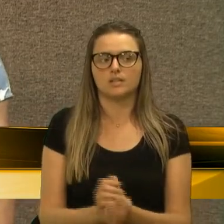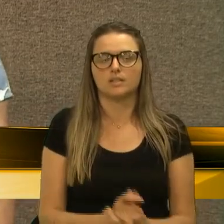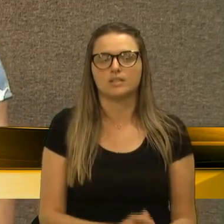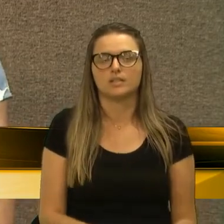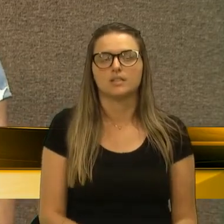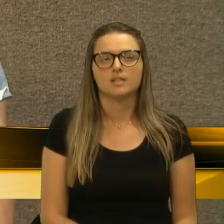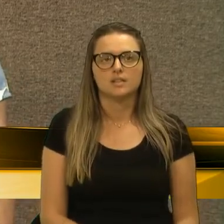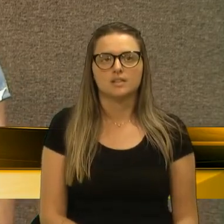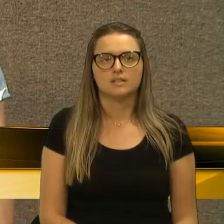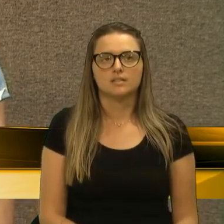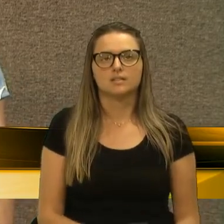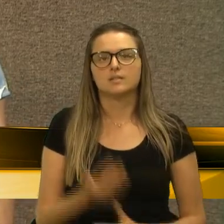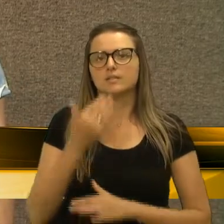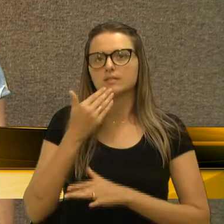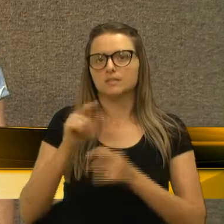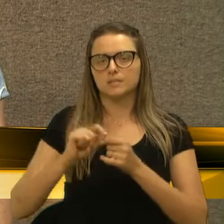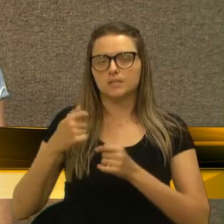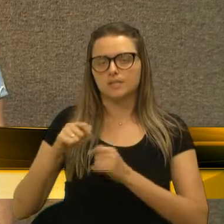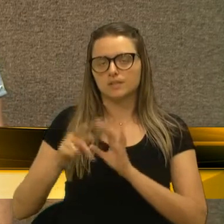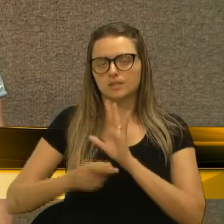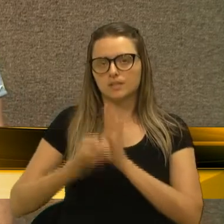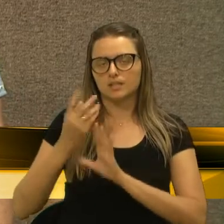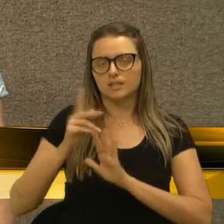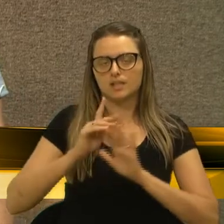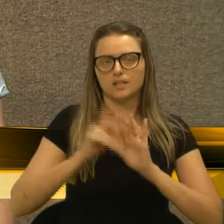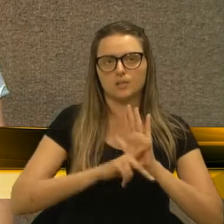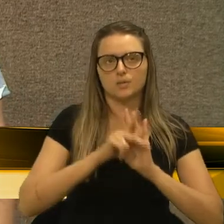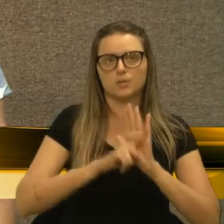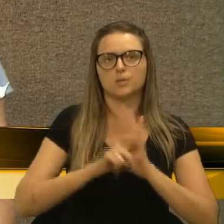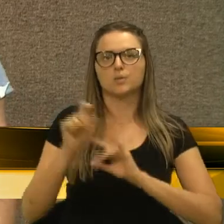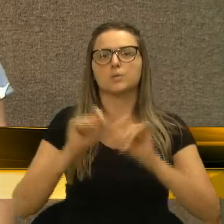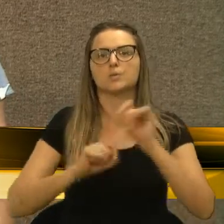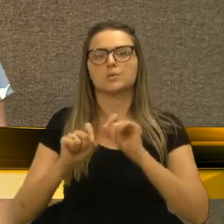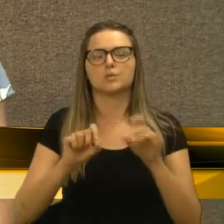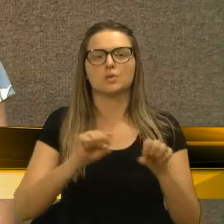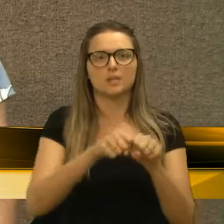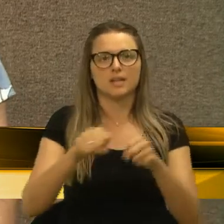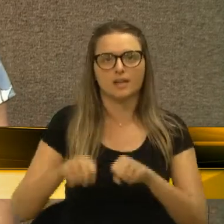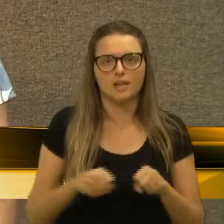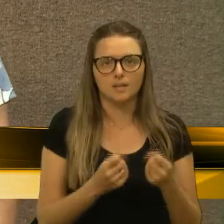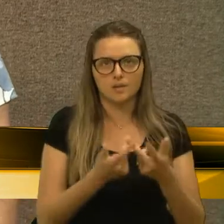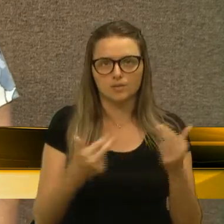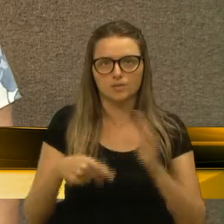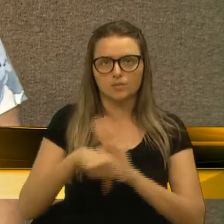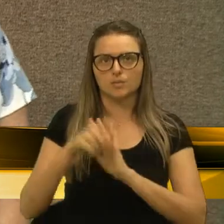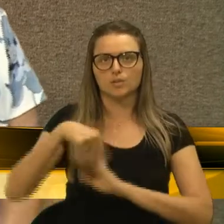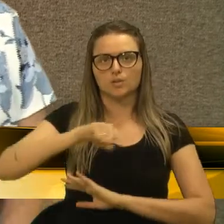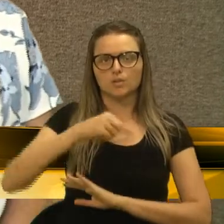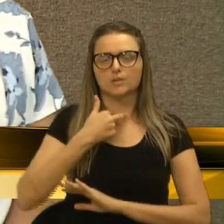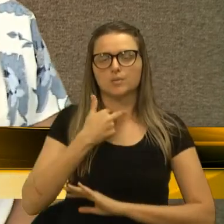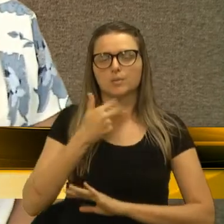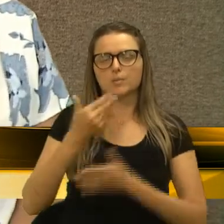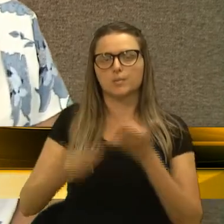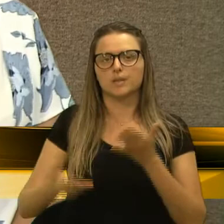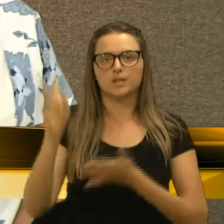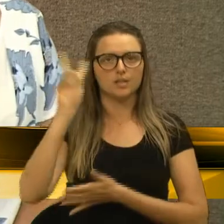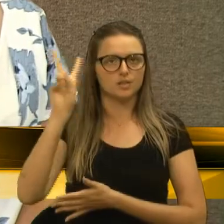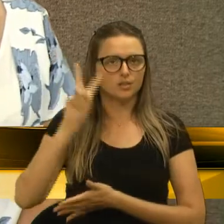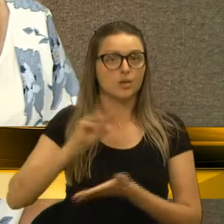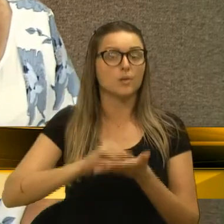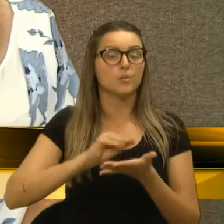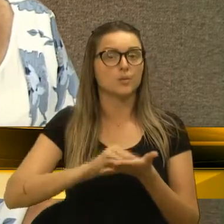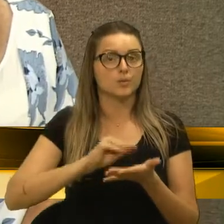tomar providências quanto a esses vandalismos. Nós não podemos perder a nossa história por falta